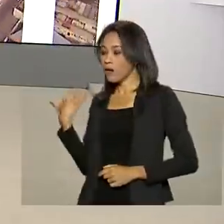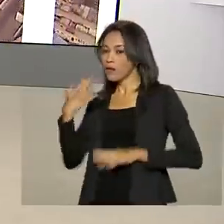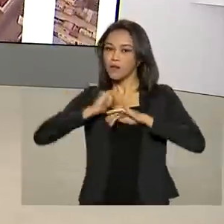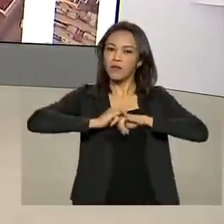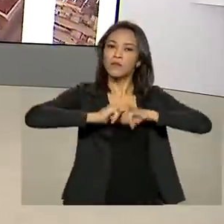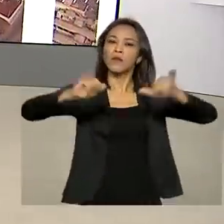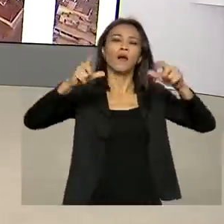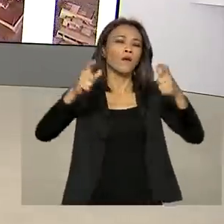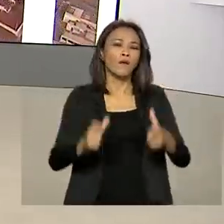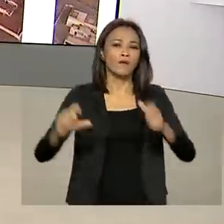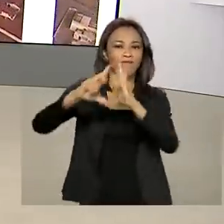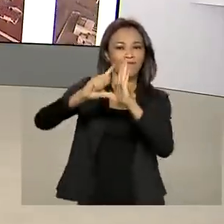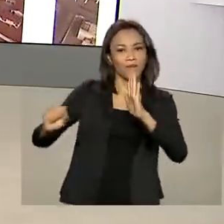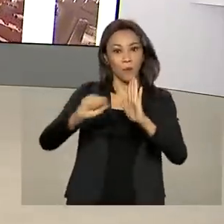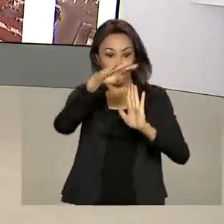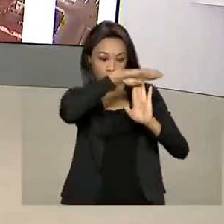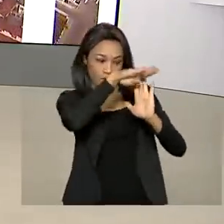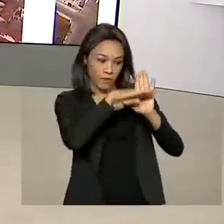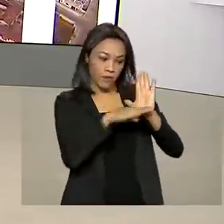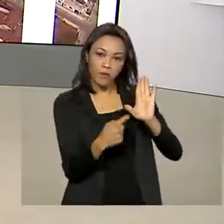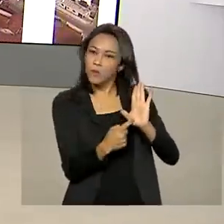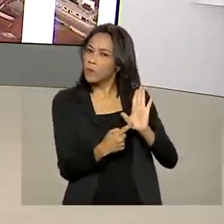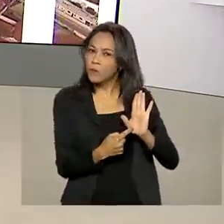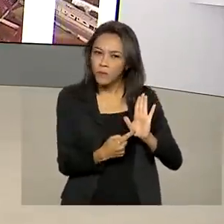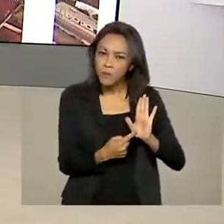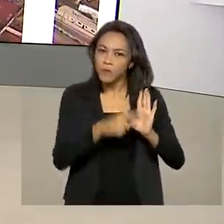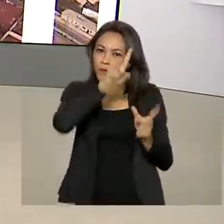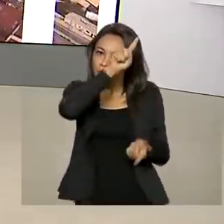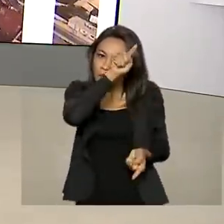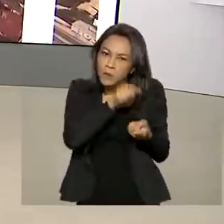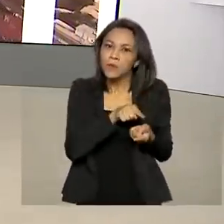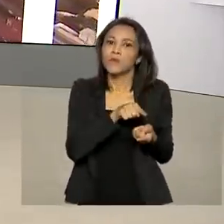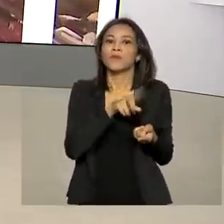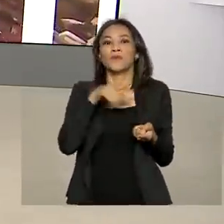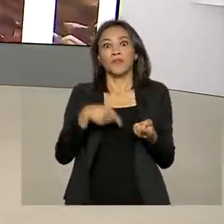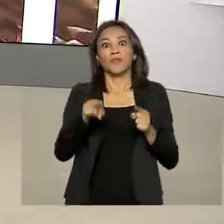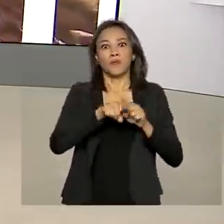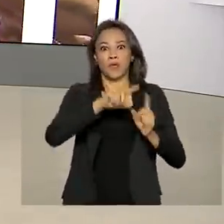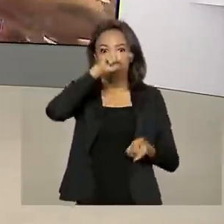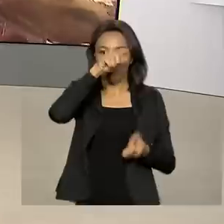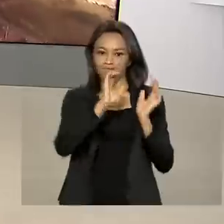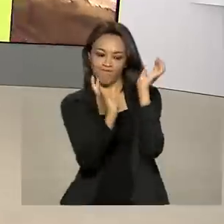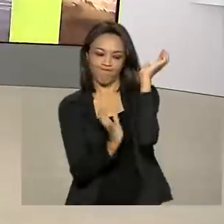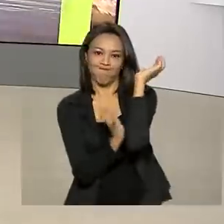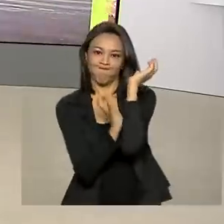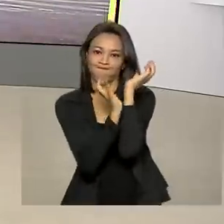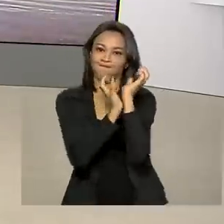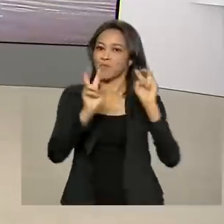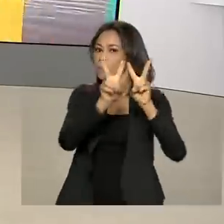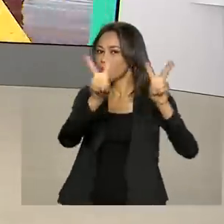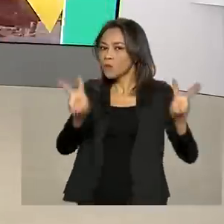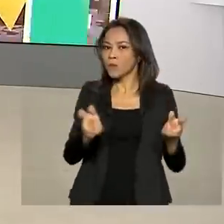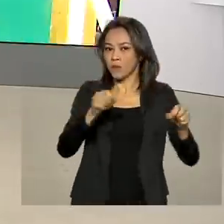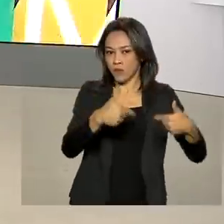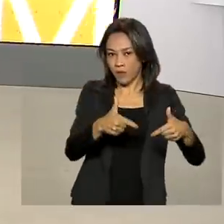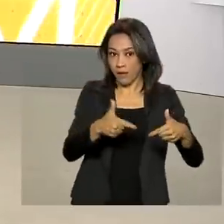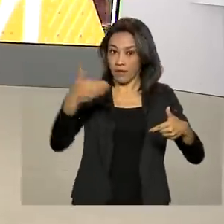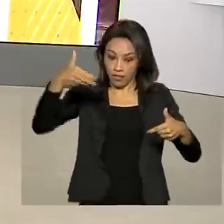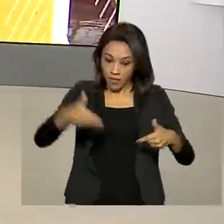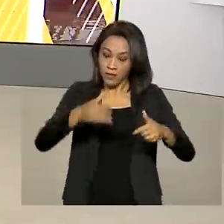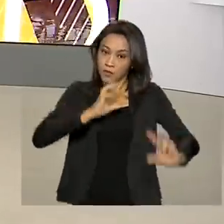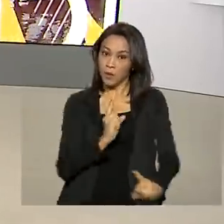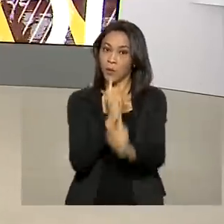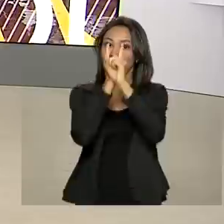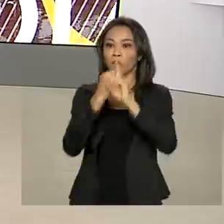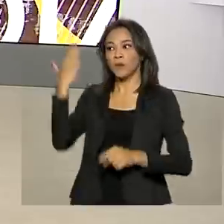Palácio do Planalto o Programa Permanente de Simplificação e Desburocratização Trabalhista. Durante a cerimônia, o